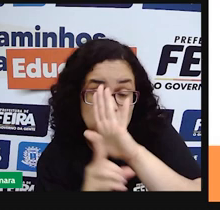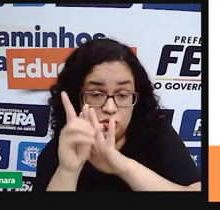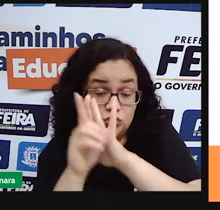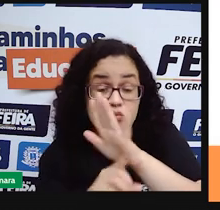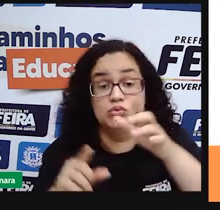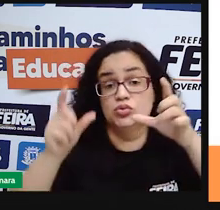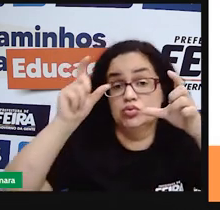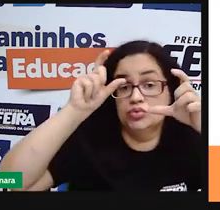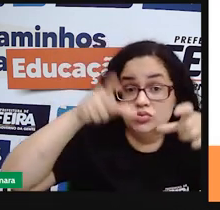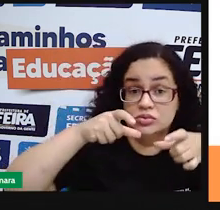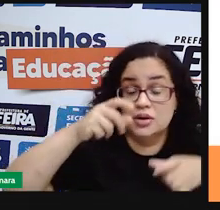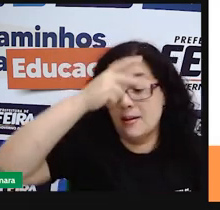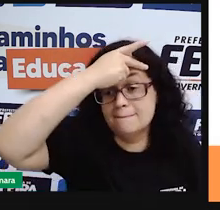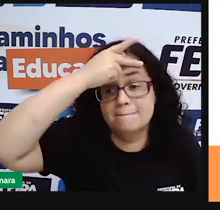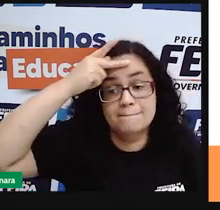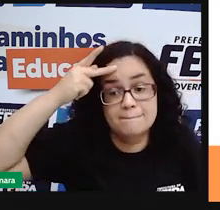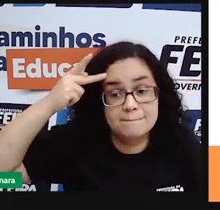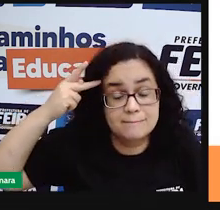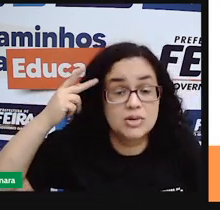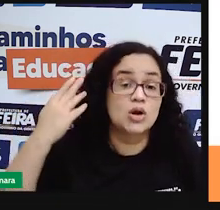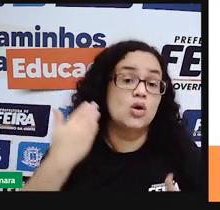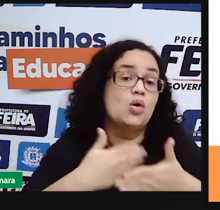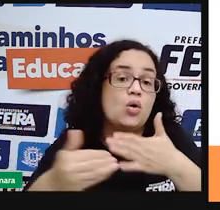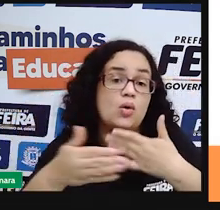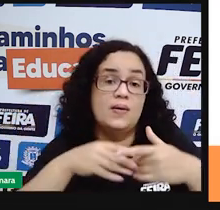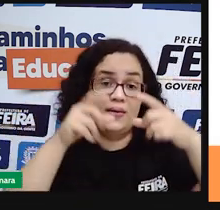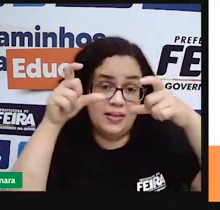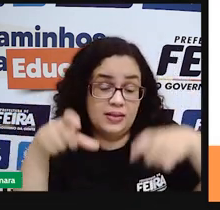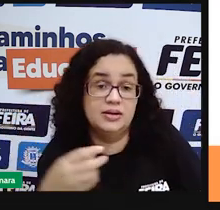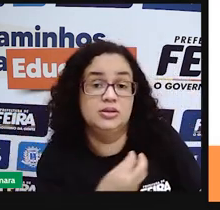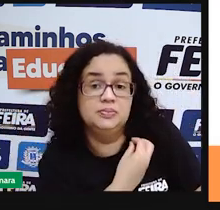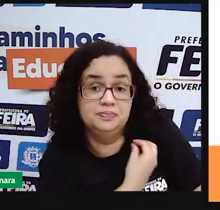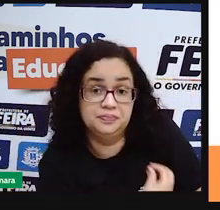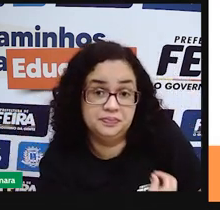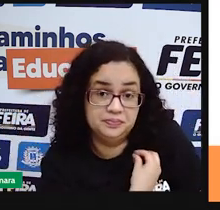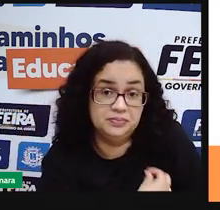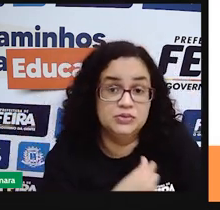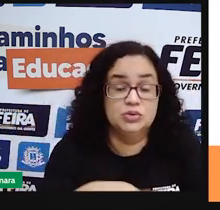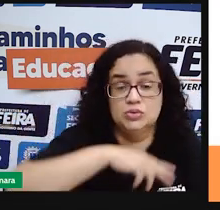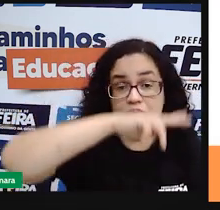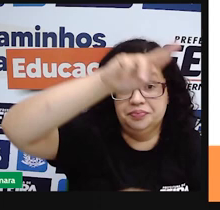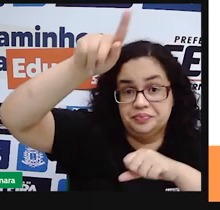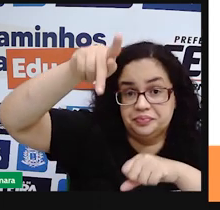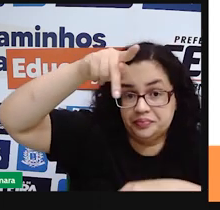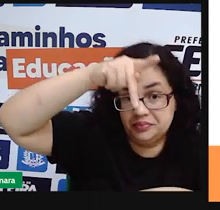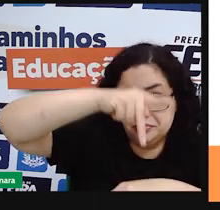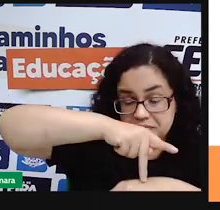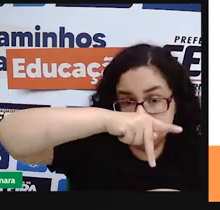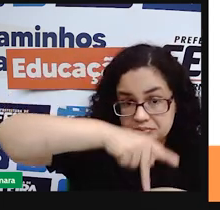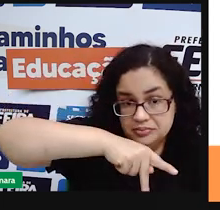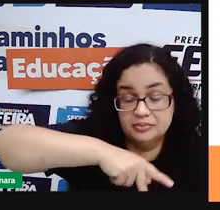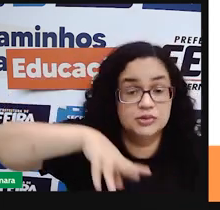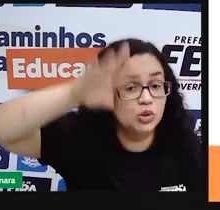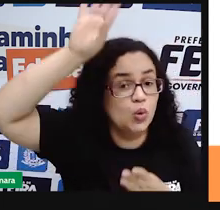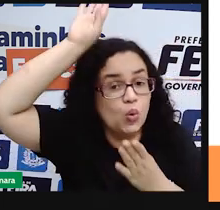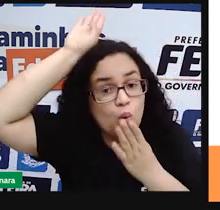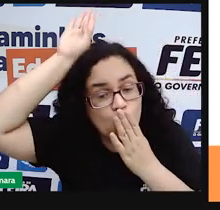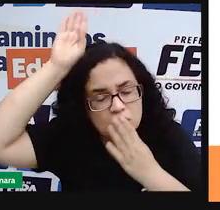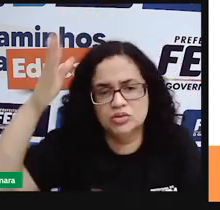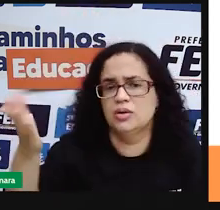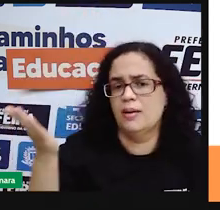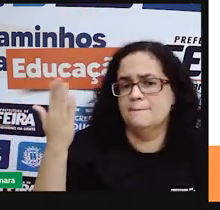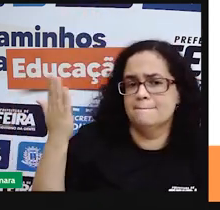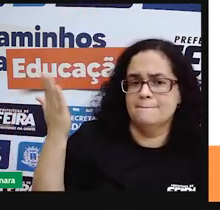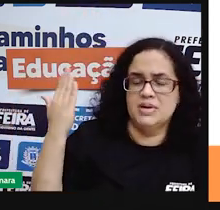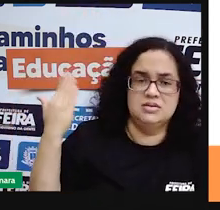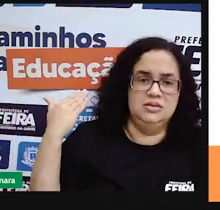de cidadão, em qualquer lugar que eles estejam aqui no nosso país. Então, os índios não são do passado. Eles